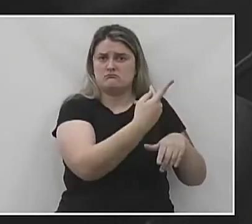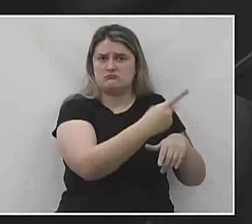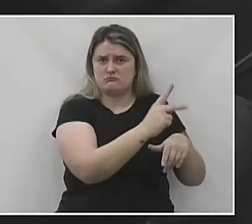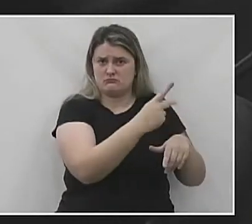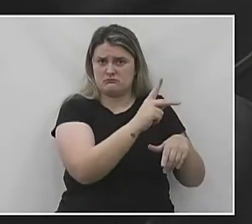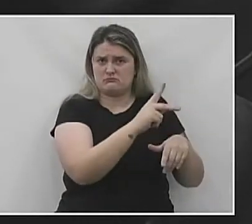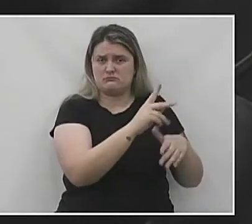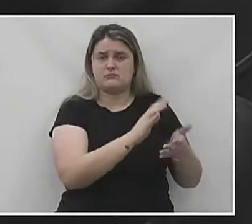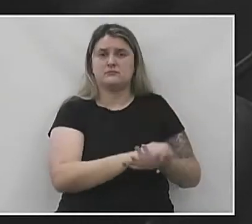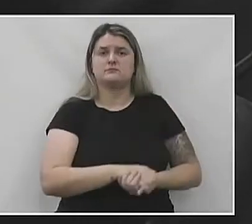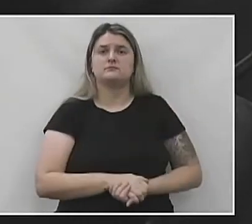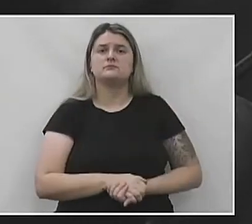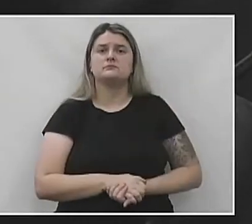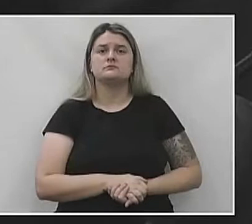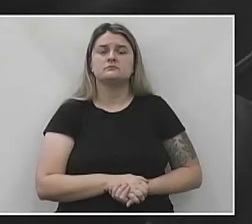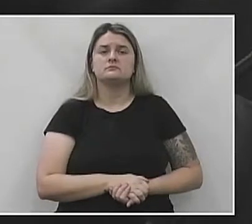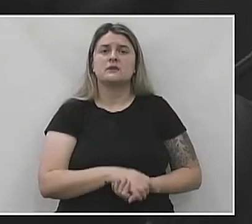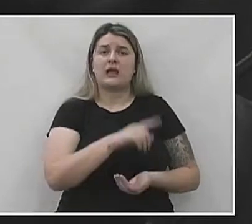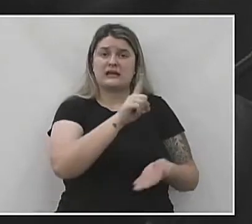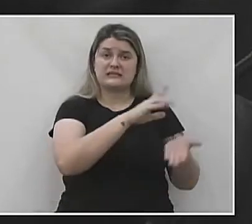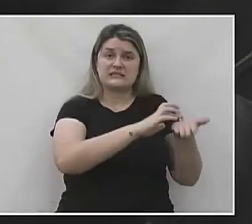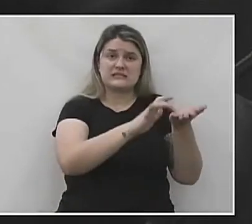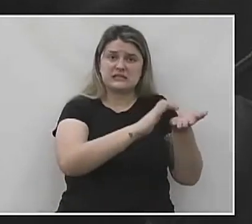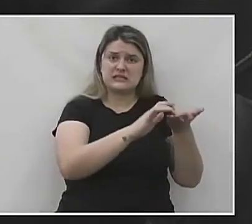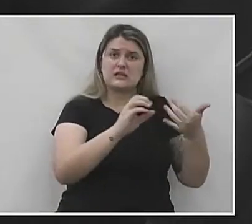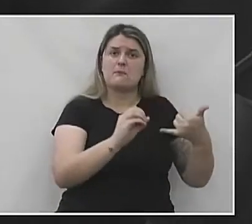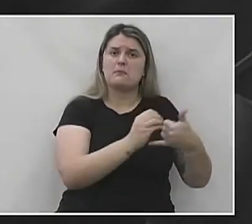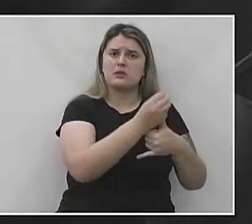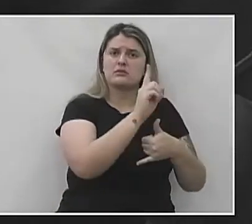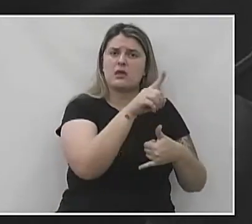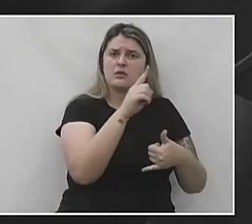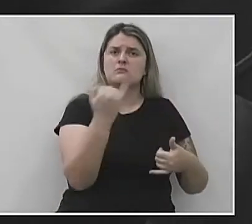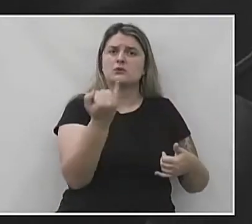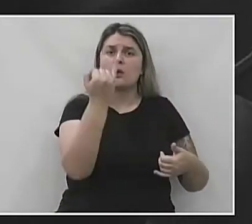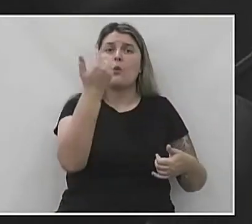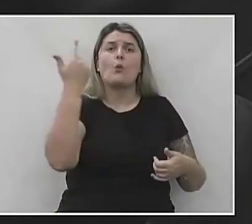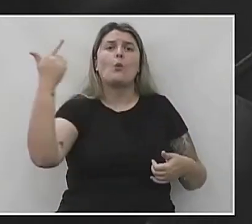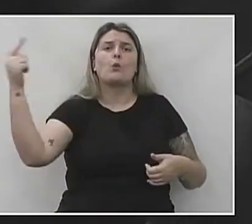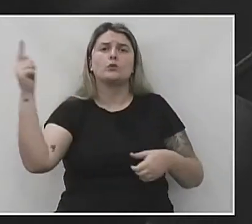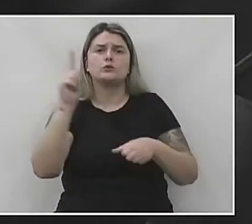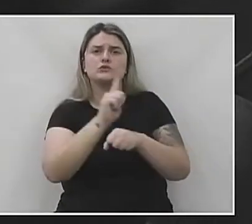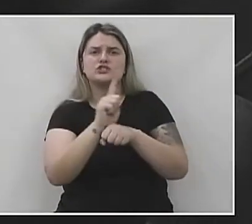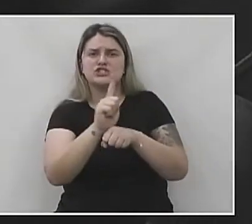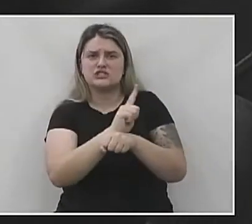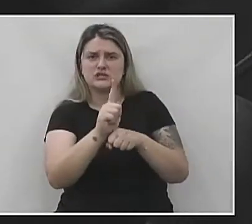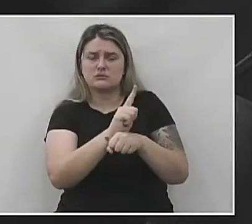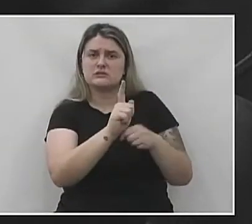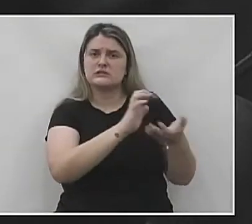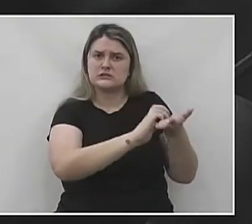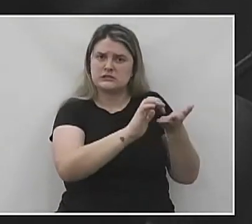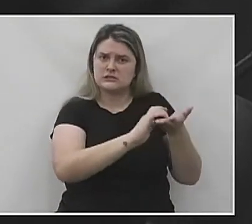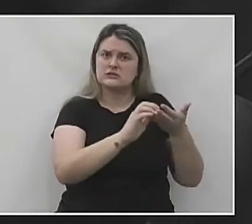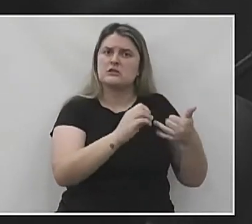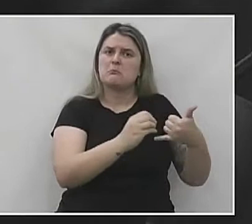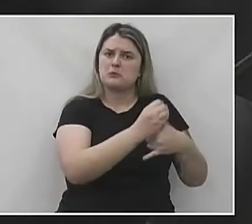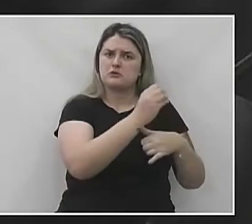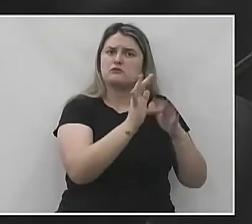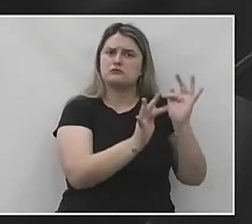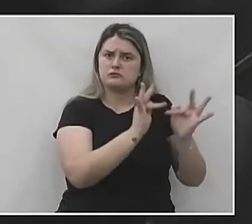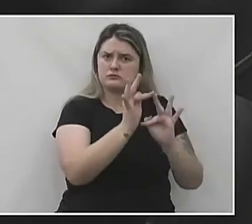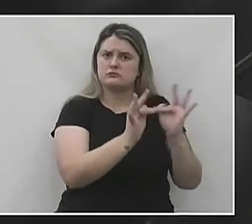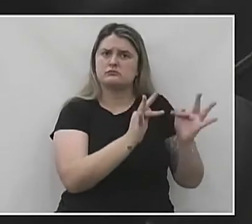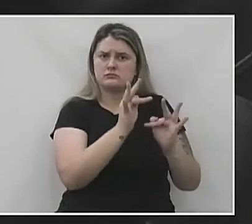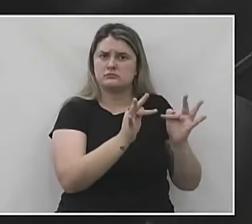secretário de meio ambiente, que é uma secretaria muito importante. em outras gestões aí, a secretaria de meio ambiente funcionava.